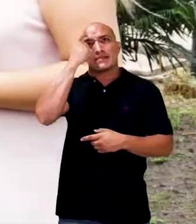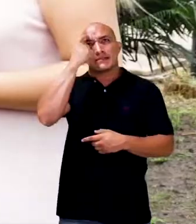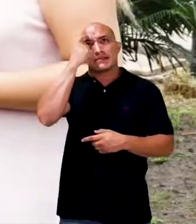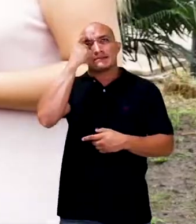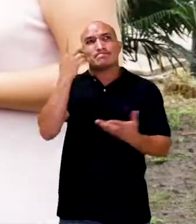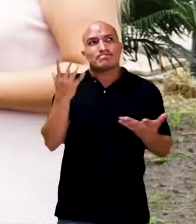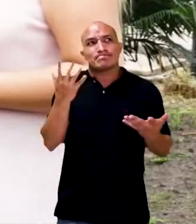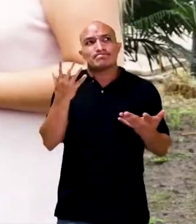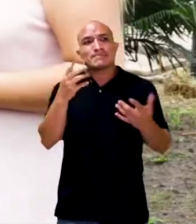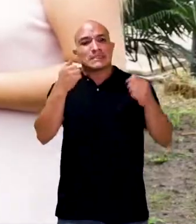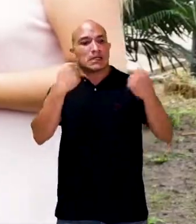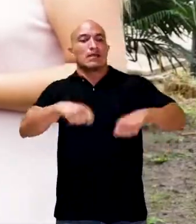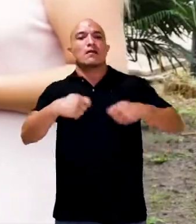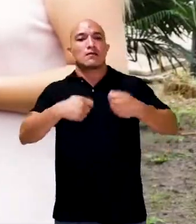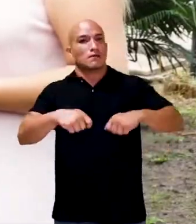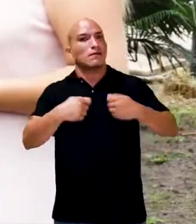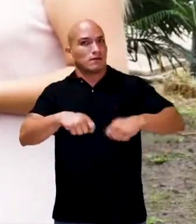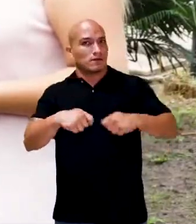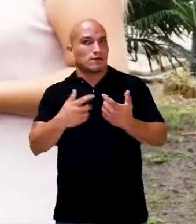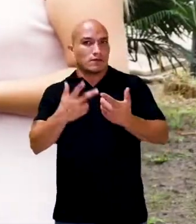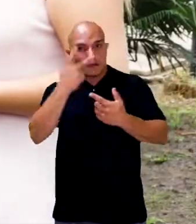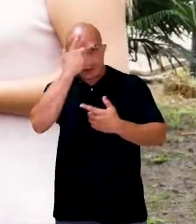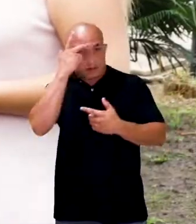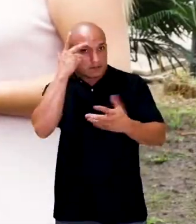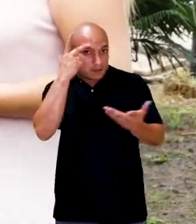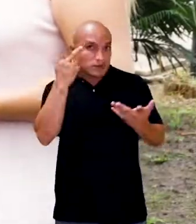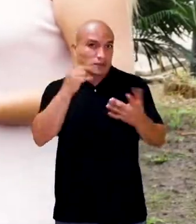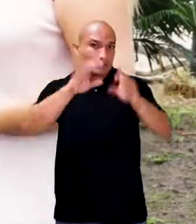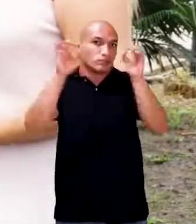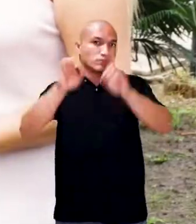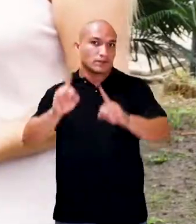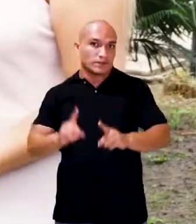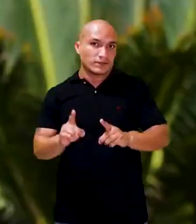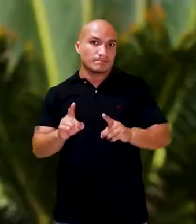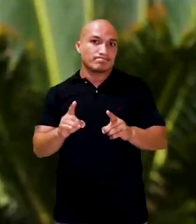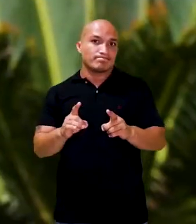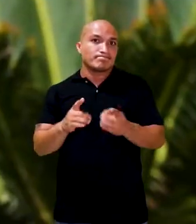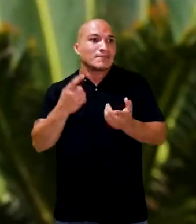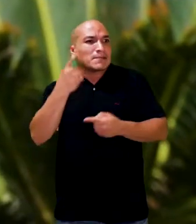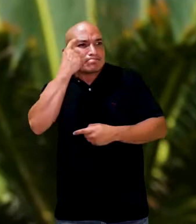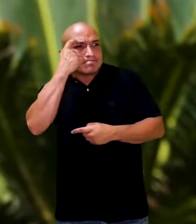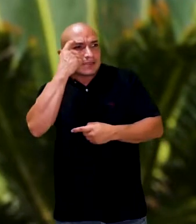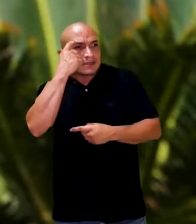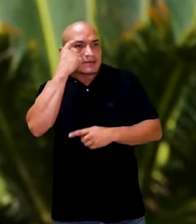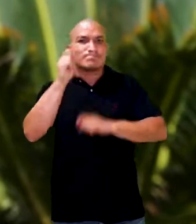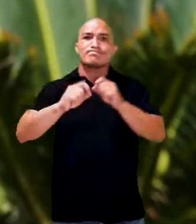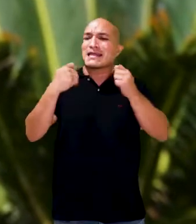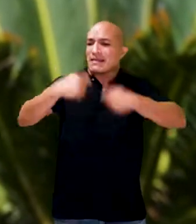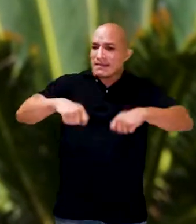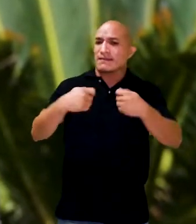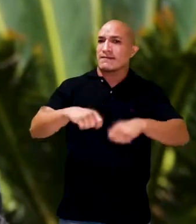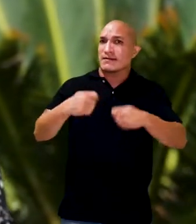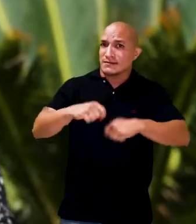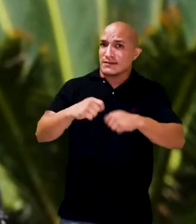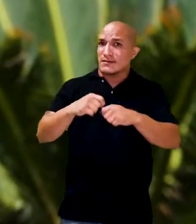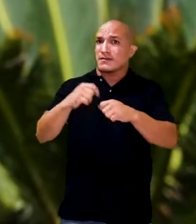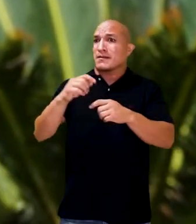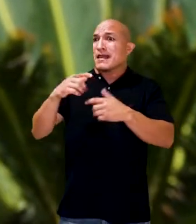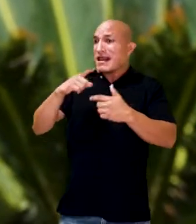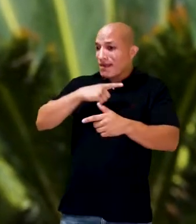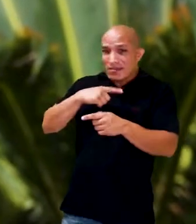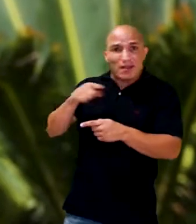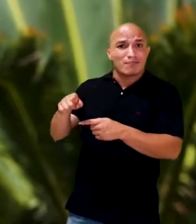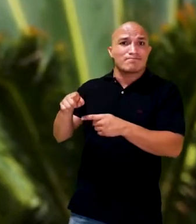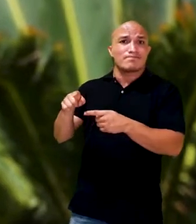públicas que sejam pensadas a partir das necessidades dessas pessoas com deficiência, que elas sejam pensadas a partir das